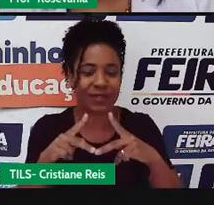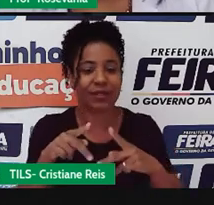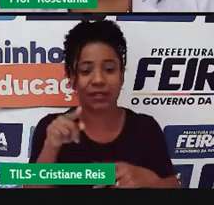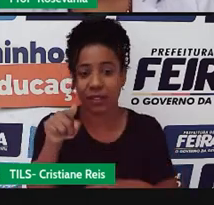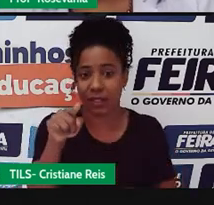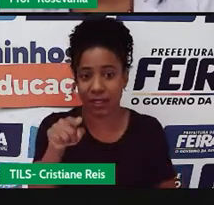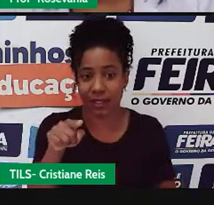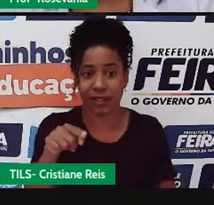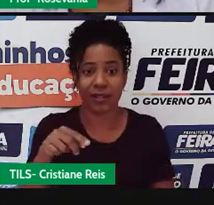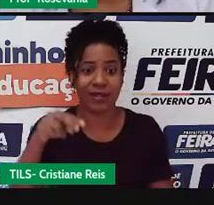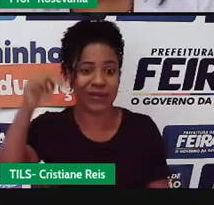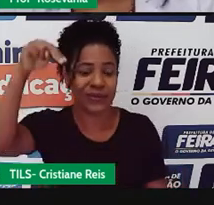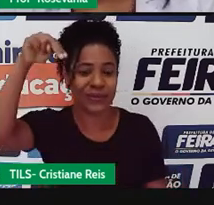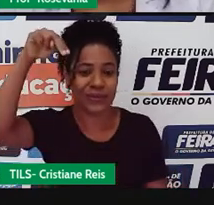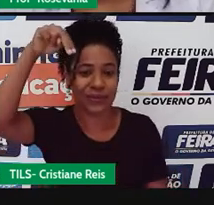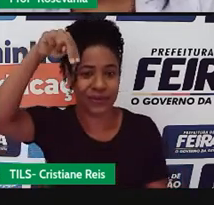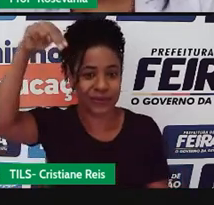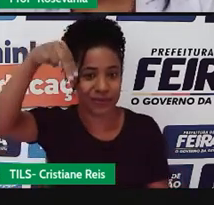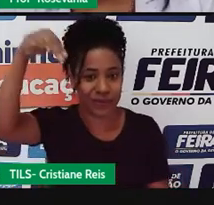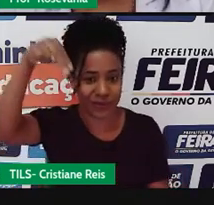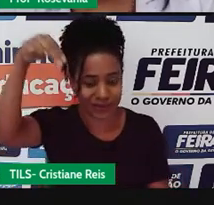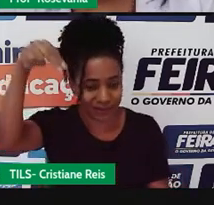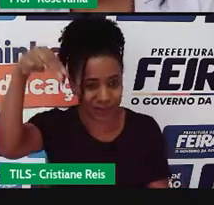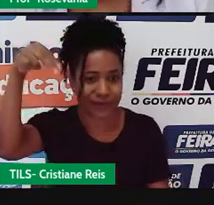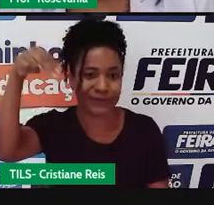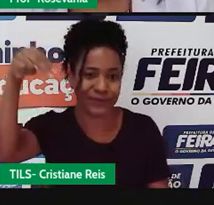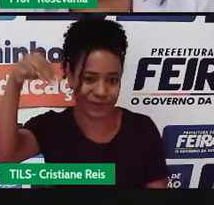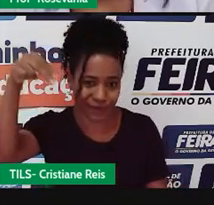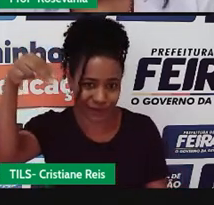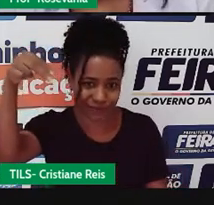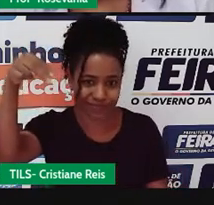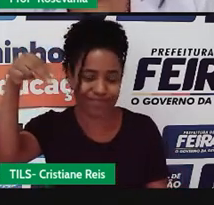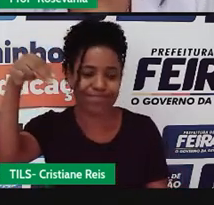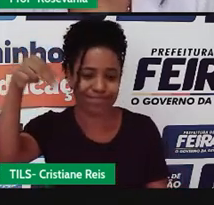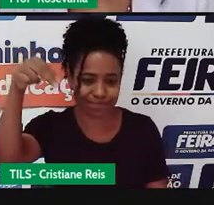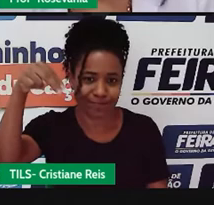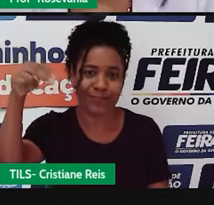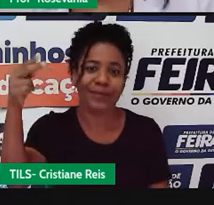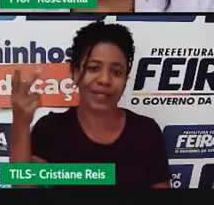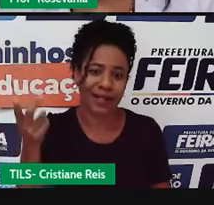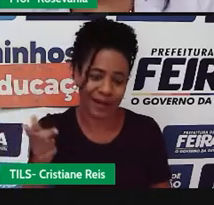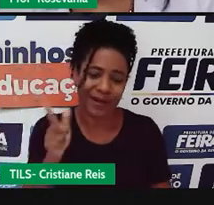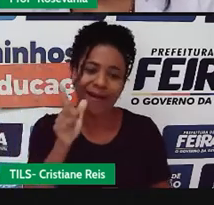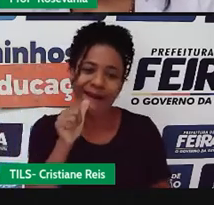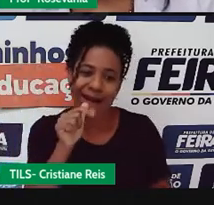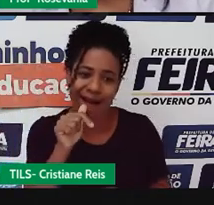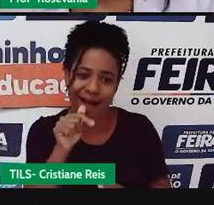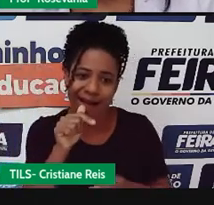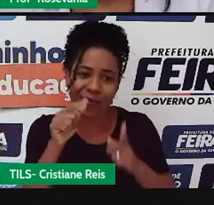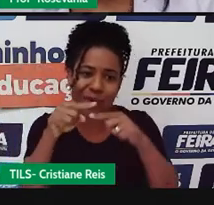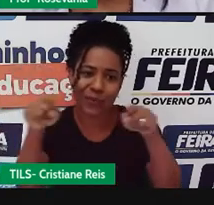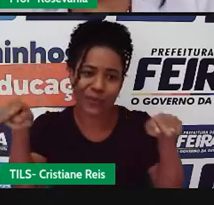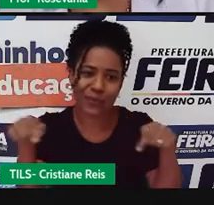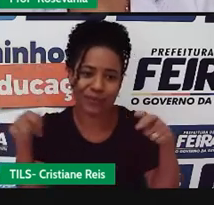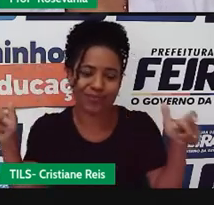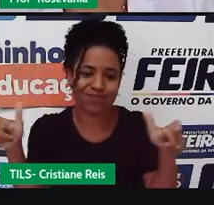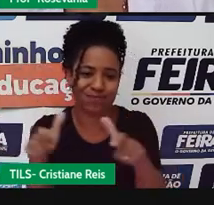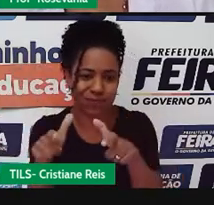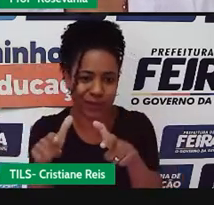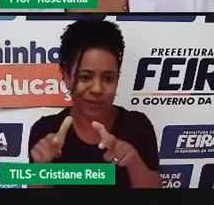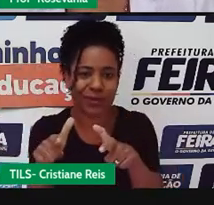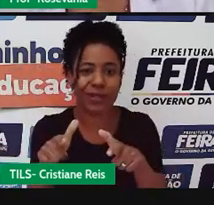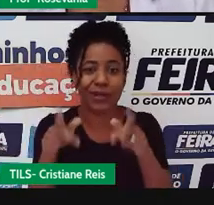região nordeste, infelizmente, né, com a menor taxa de concentração dessa, a gente tem também uma população considerável